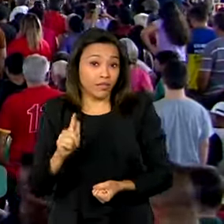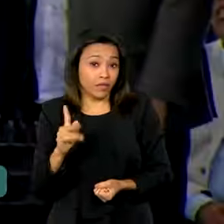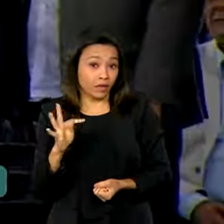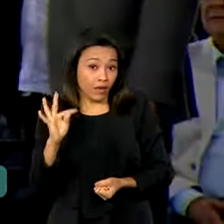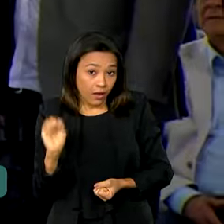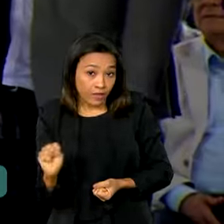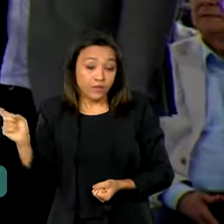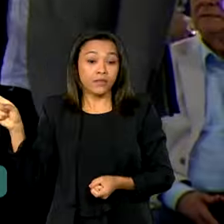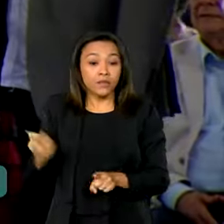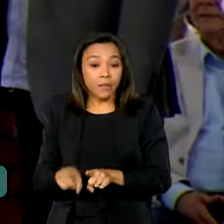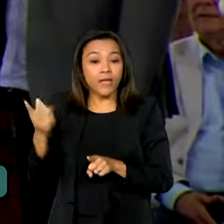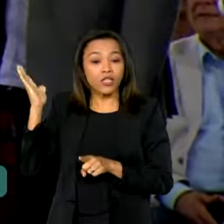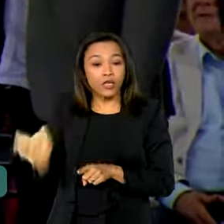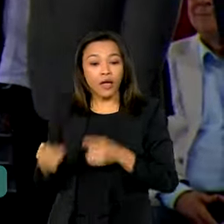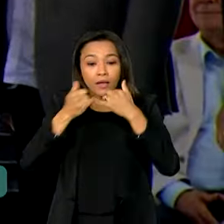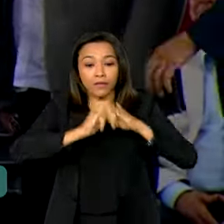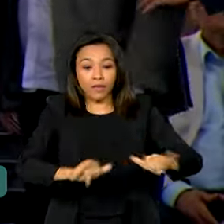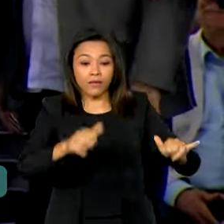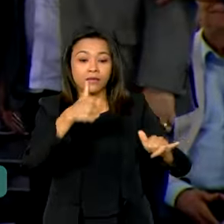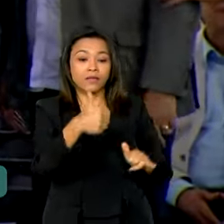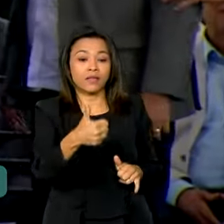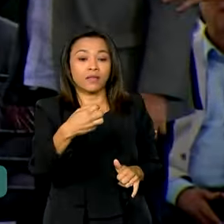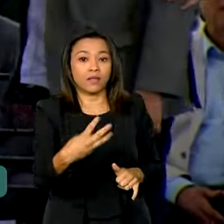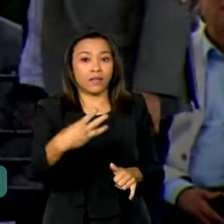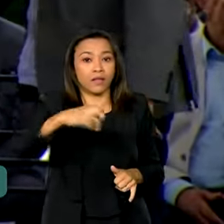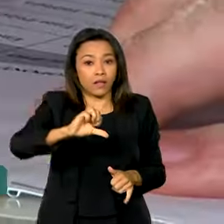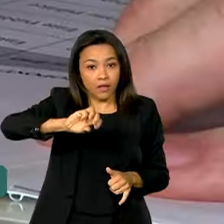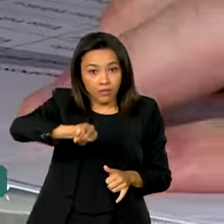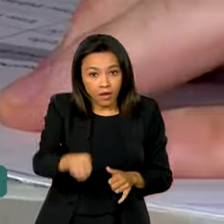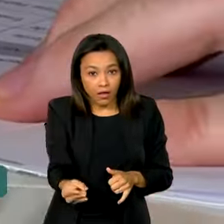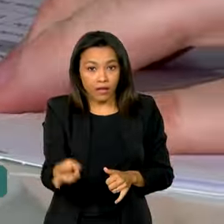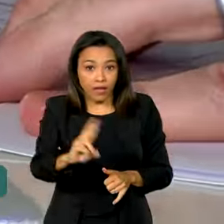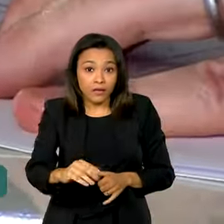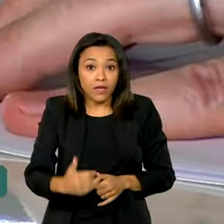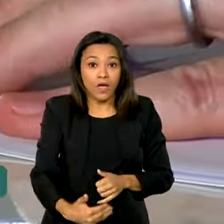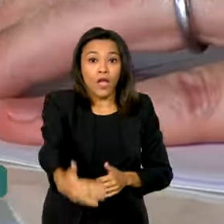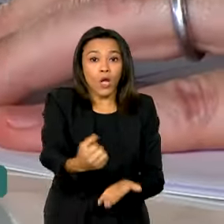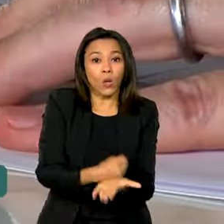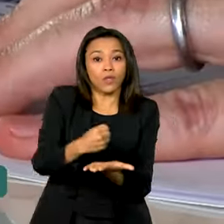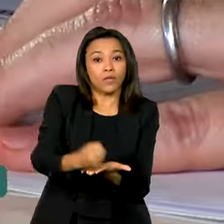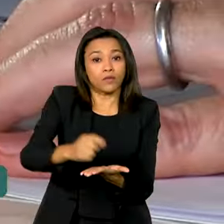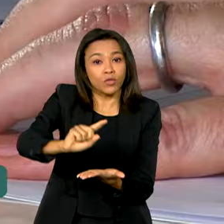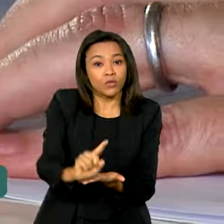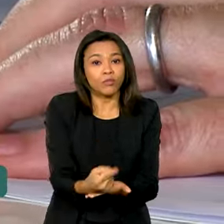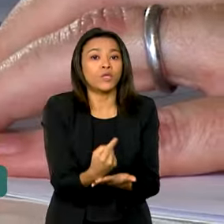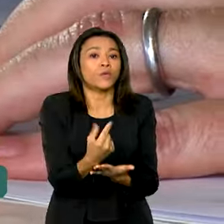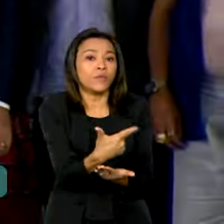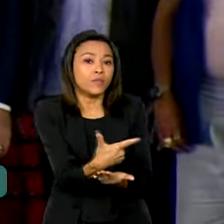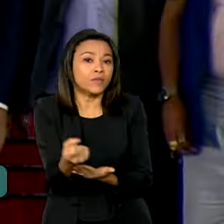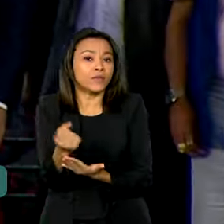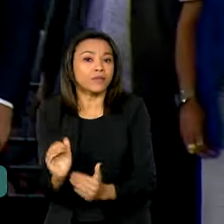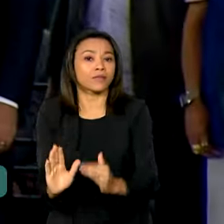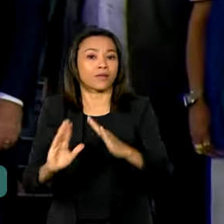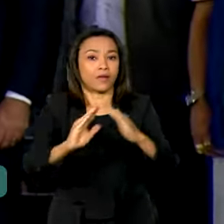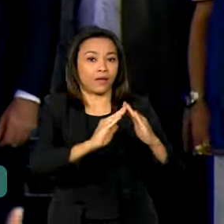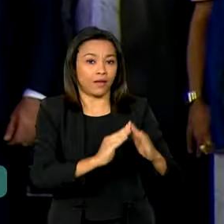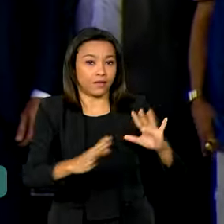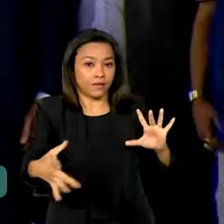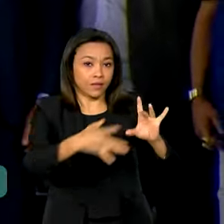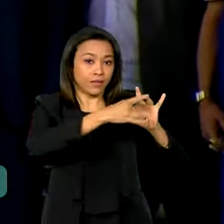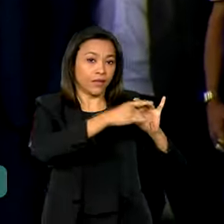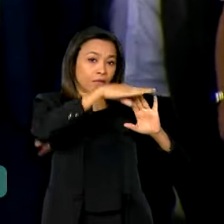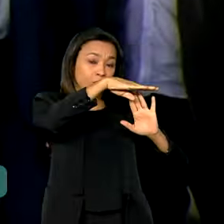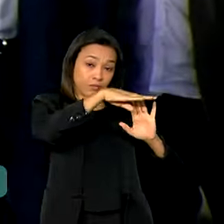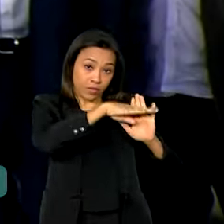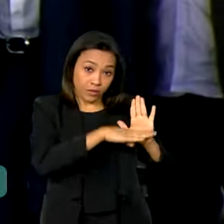anunciados R 189 milhões de reais para a contratação de 1.200 unidades habitacionais do programa Minha Casa